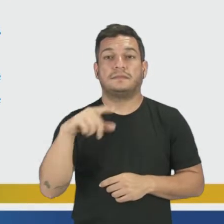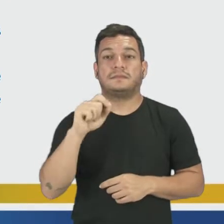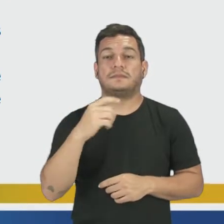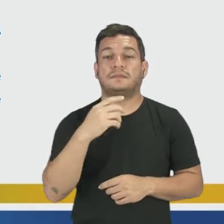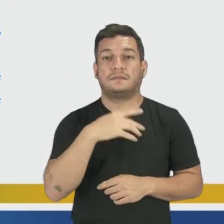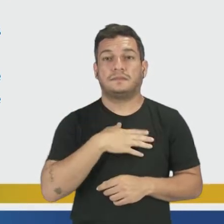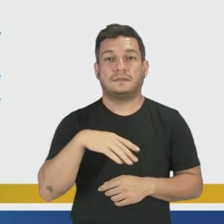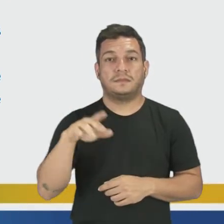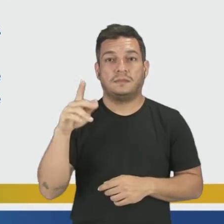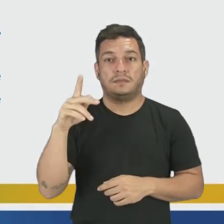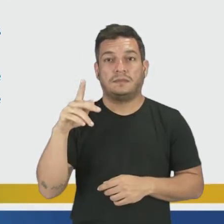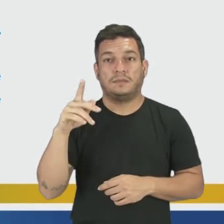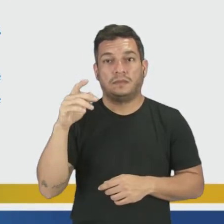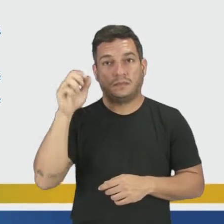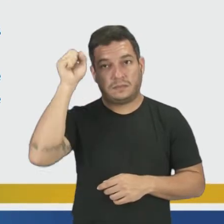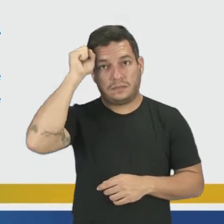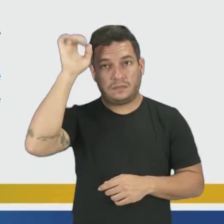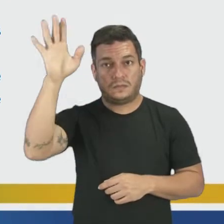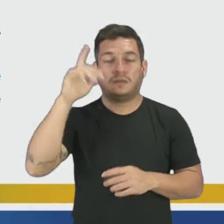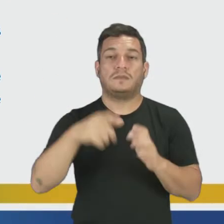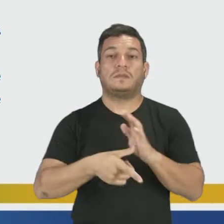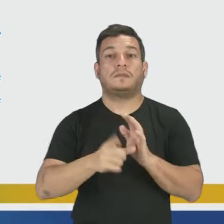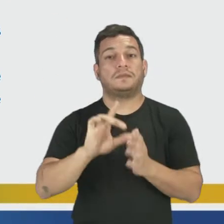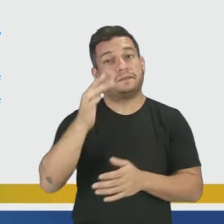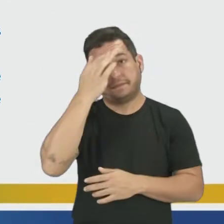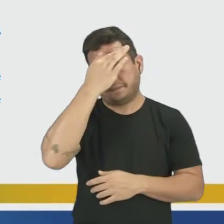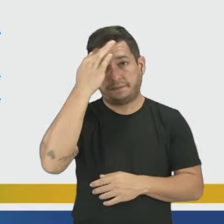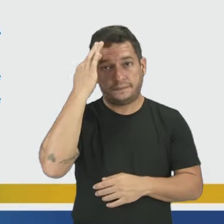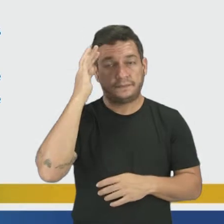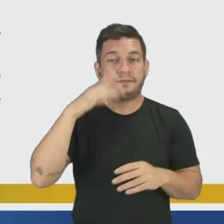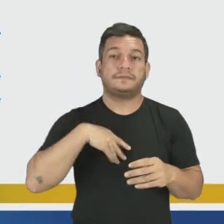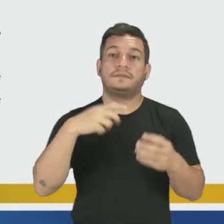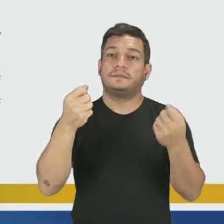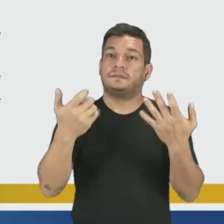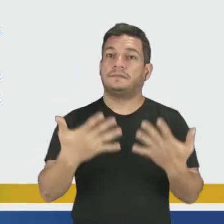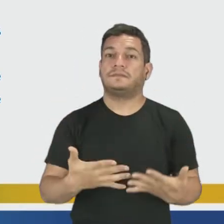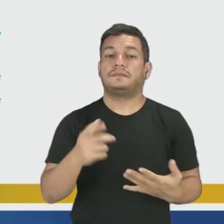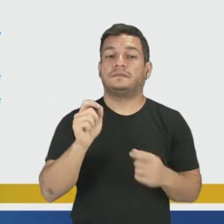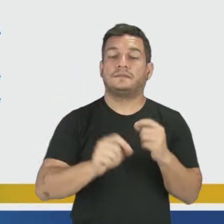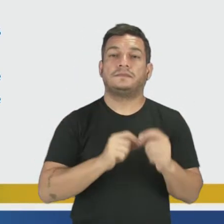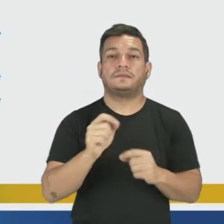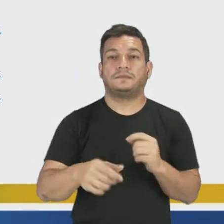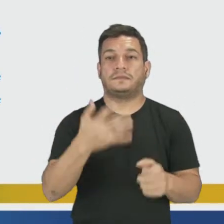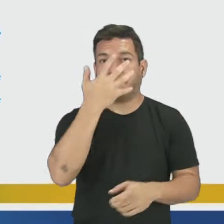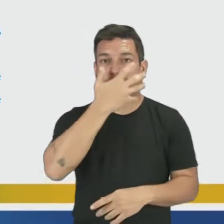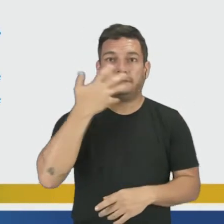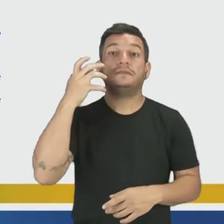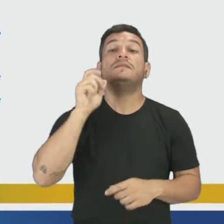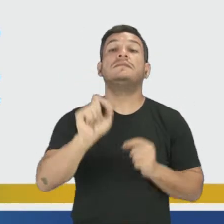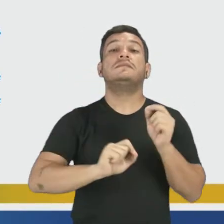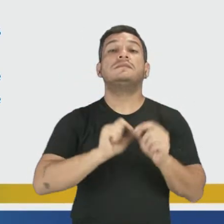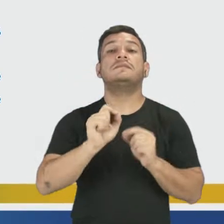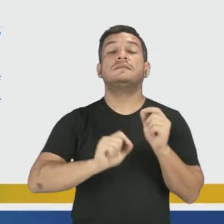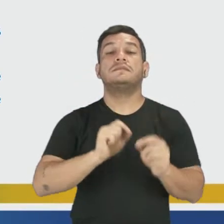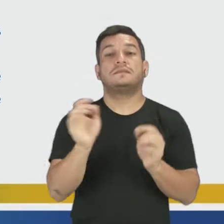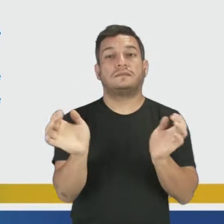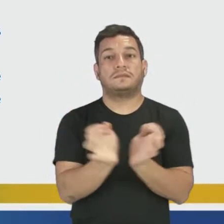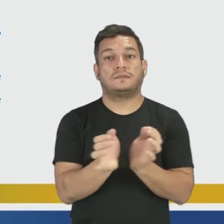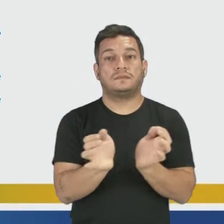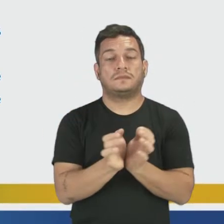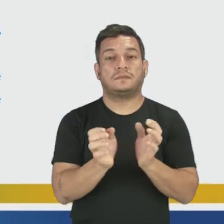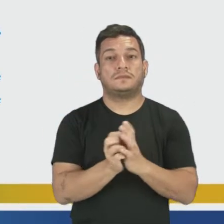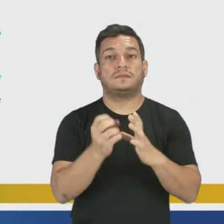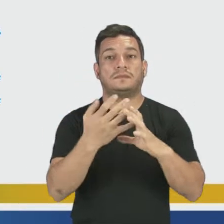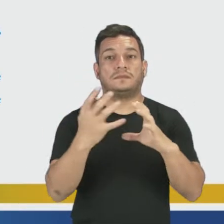como um dos pré-socráticos, grandes filósofos anteriores. Ele designa a virtude como o Conjunto de